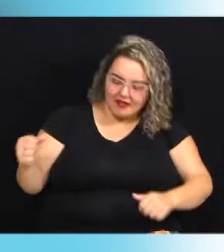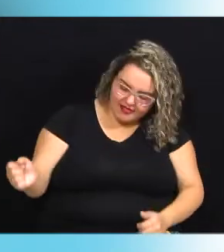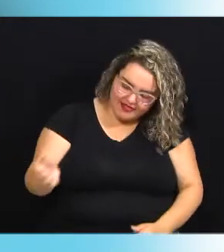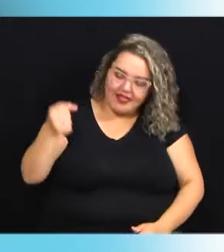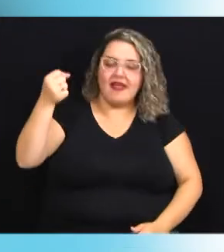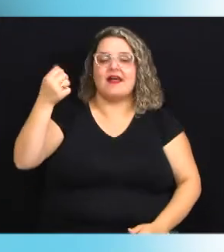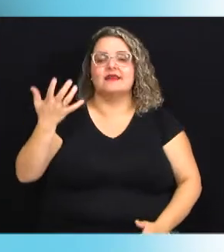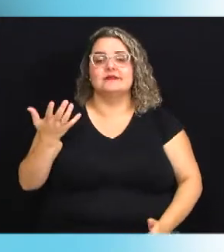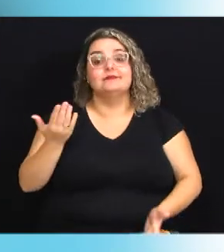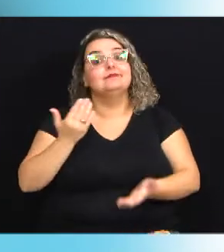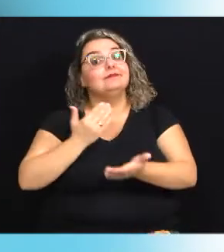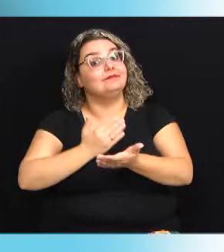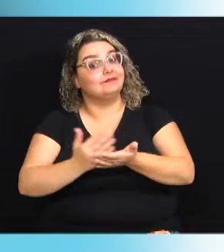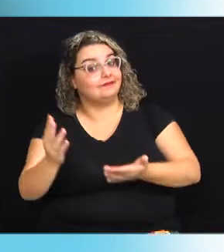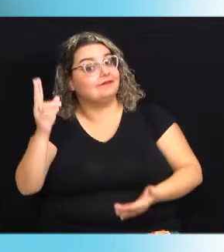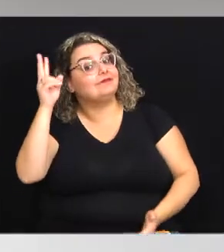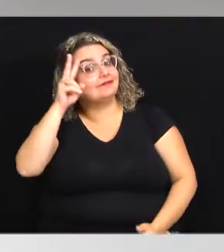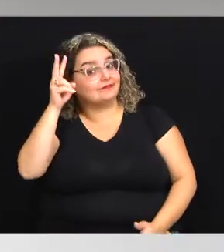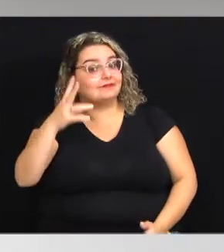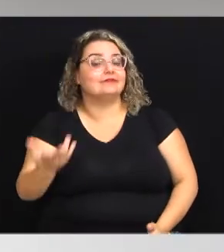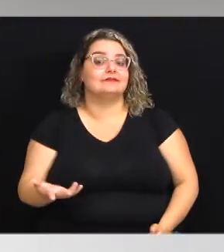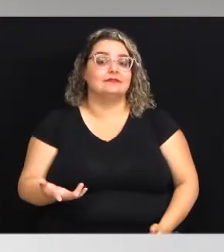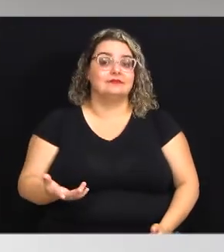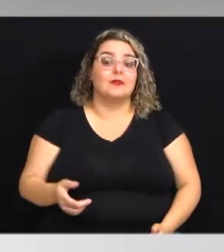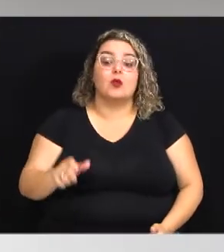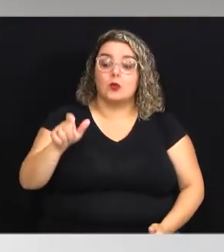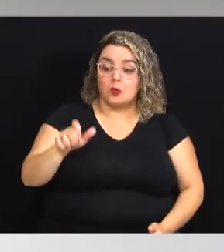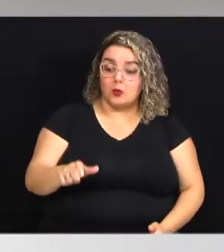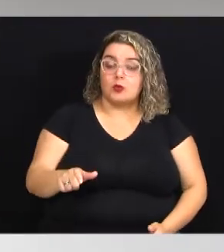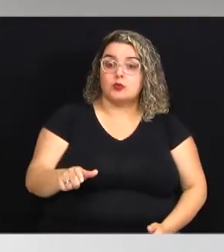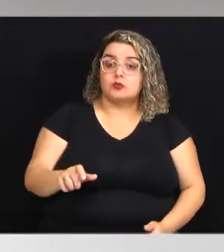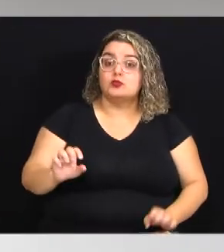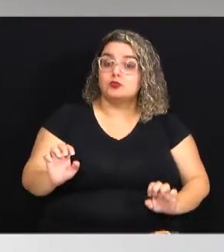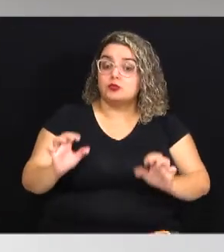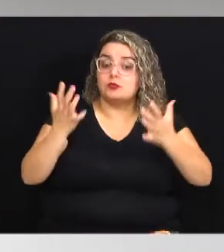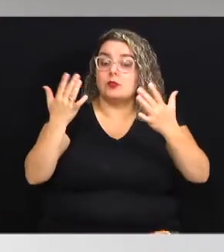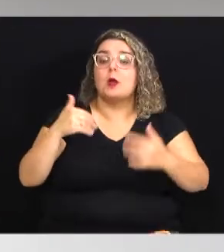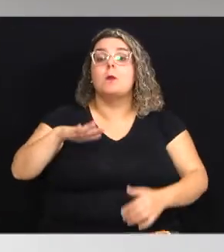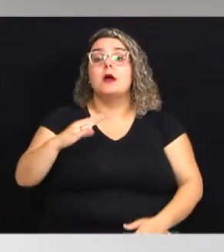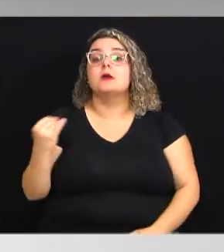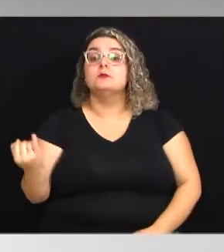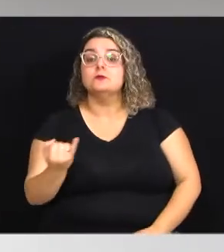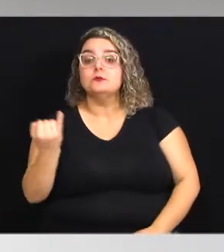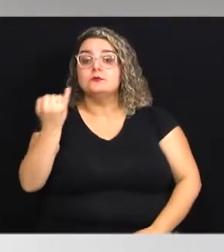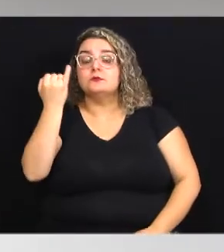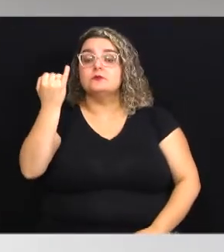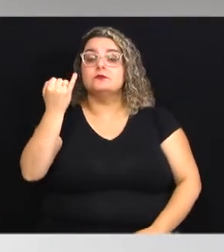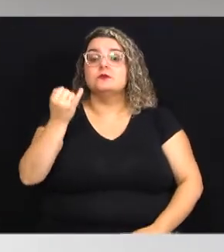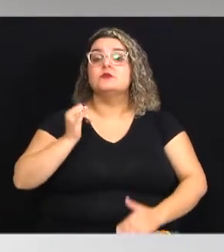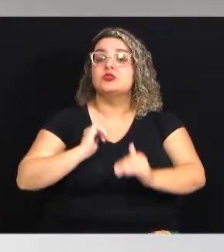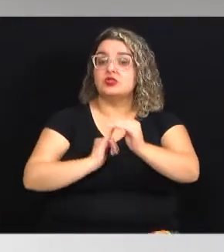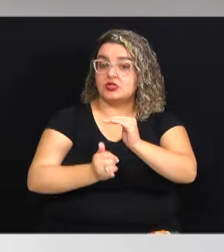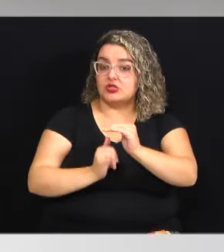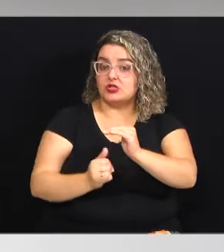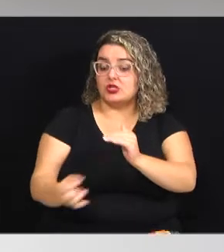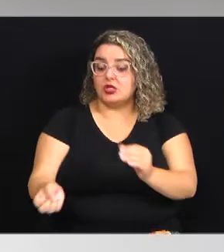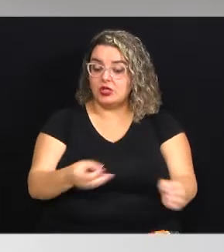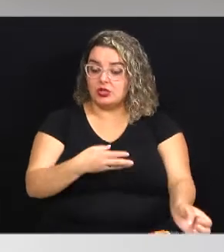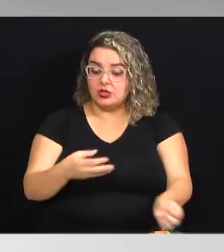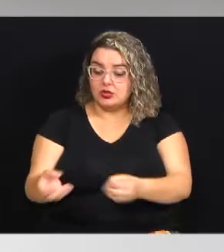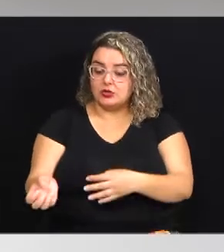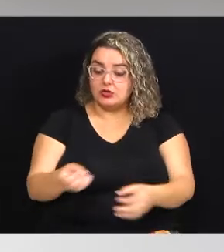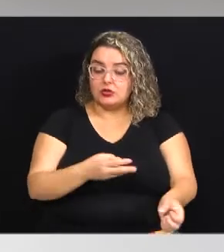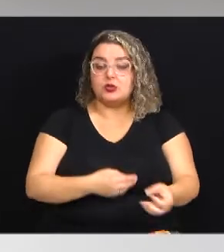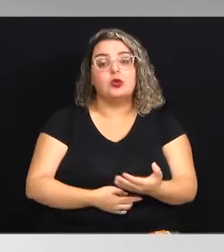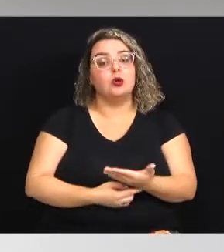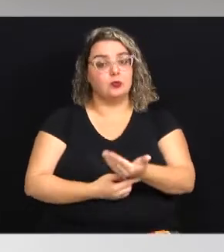toda começa. A história daquele que se tornaria um dos eventos mais importantes de startups, inovação e